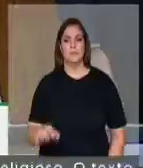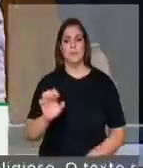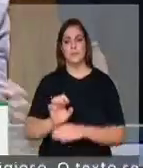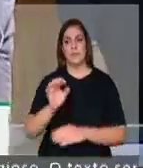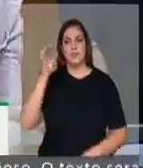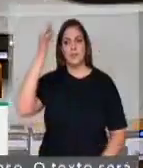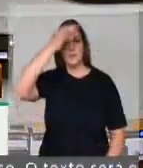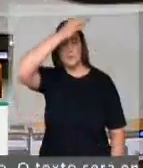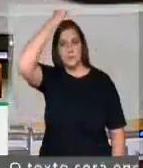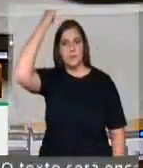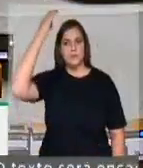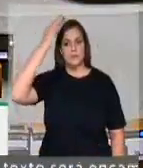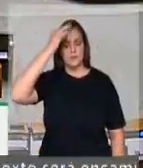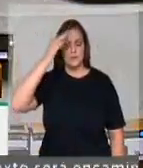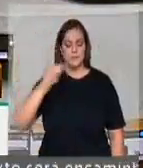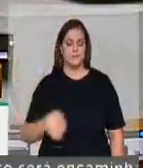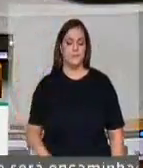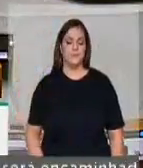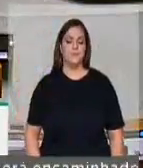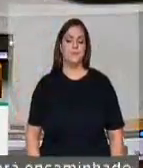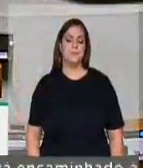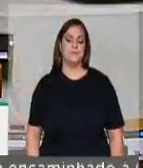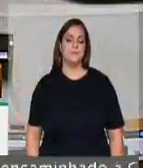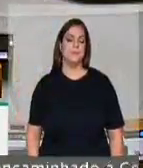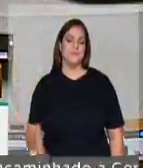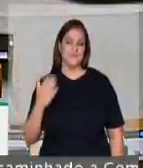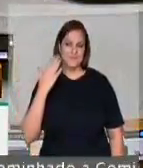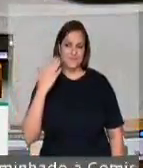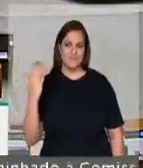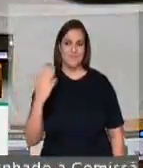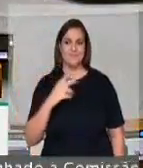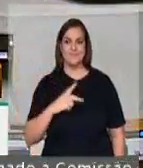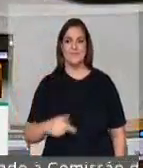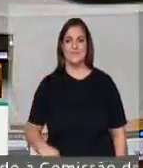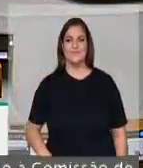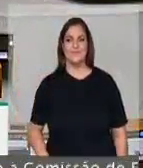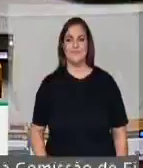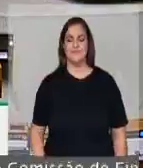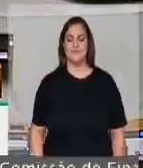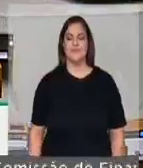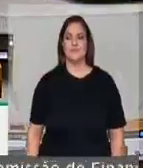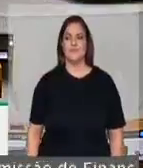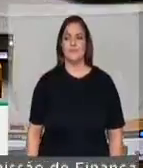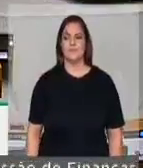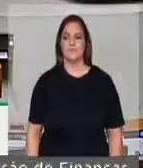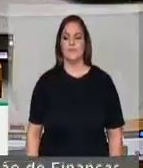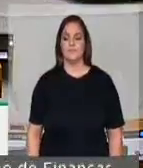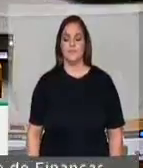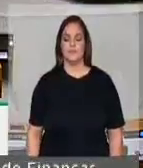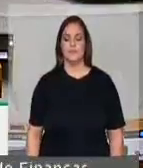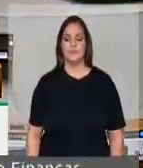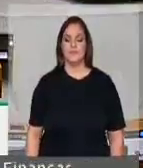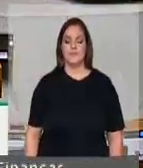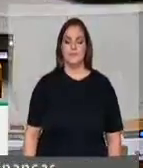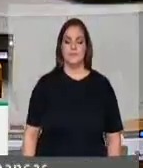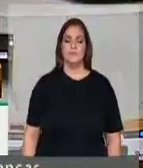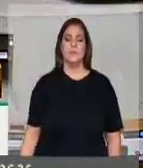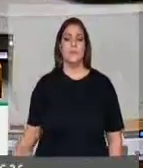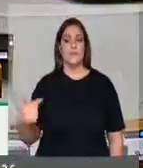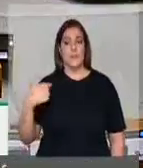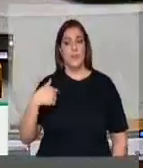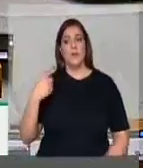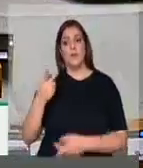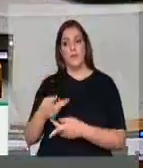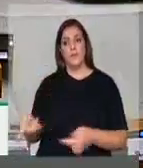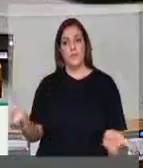Muito obrigado, presidente. Eu gostaria de registrar aqui umas visitas que eu fiz nesse final de semana,